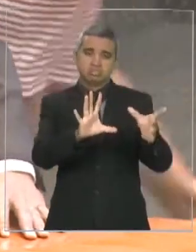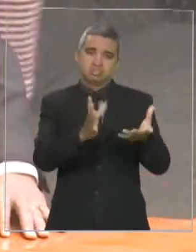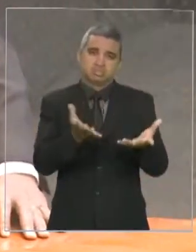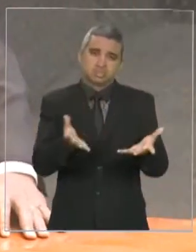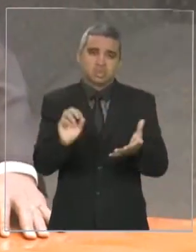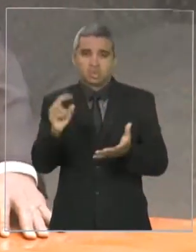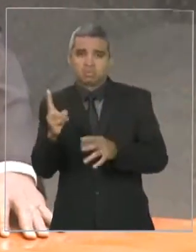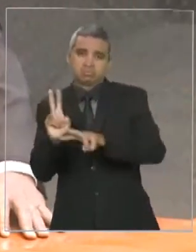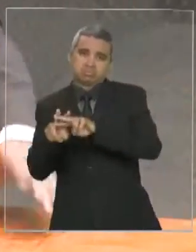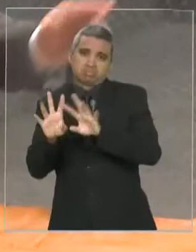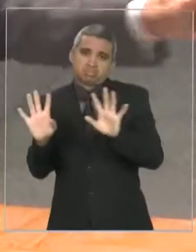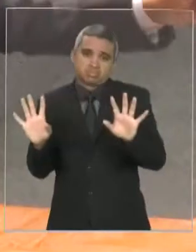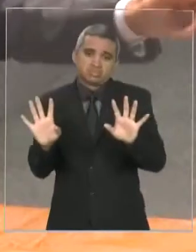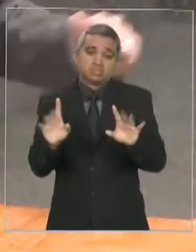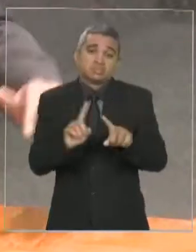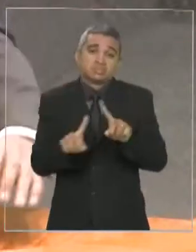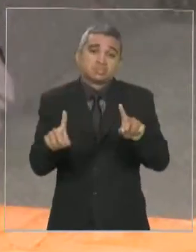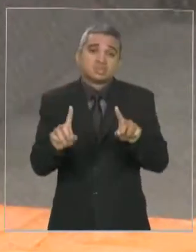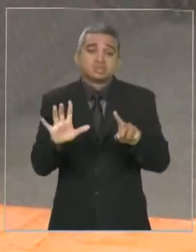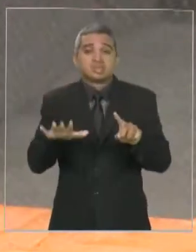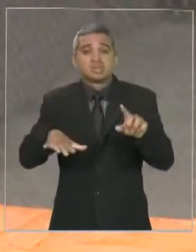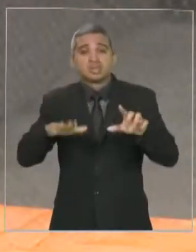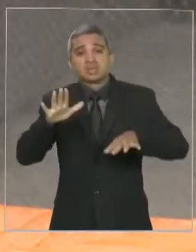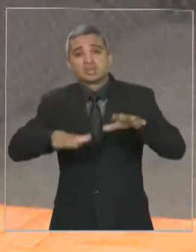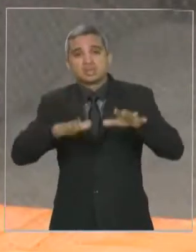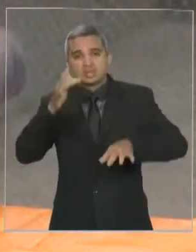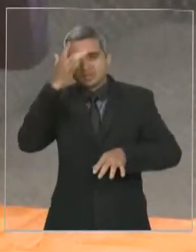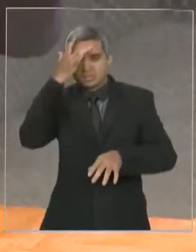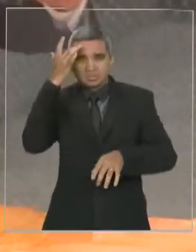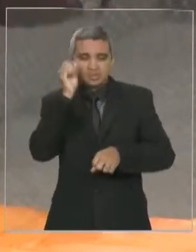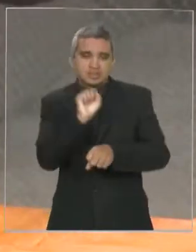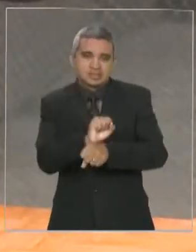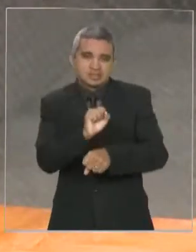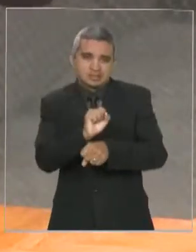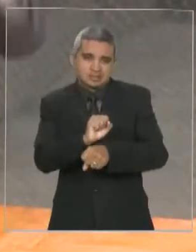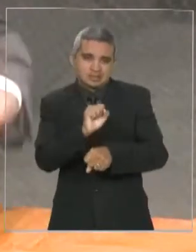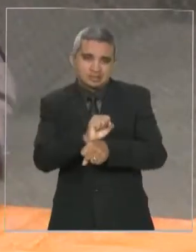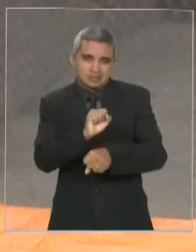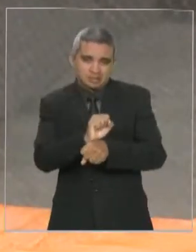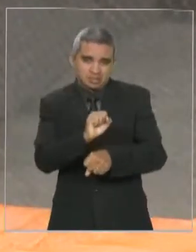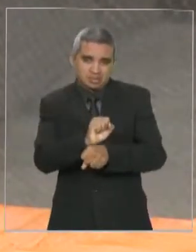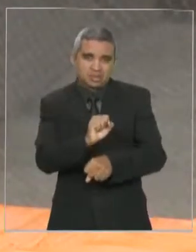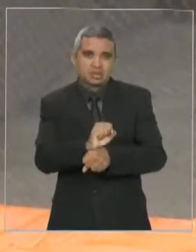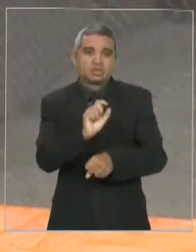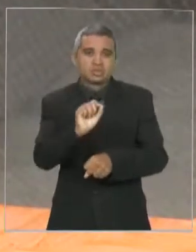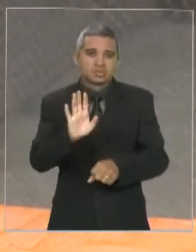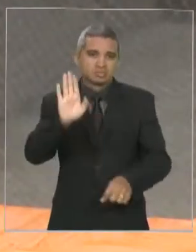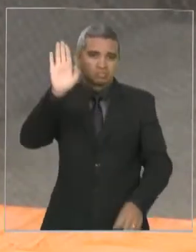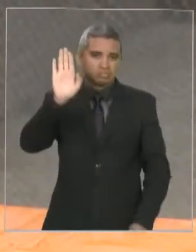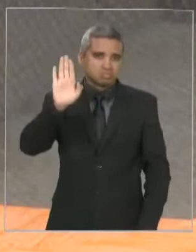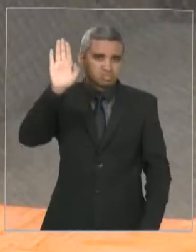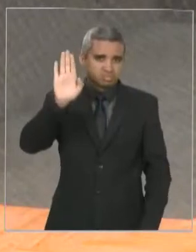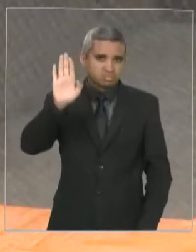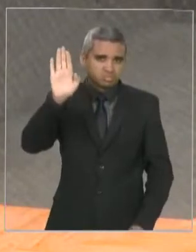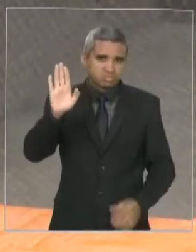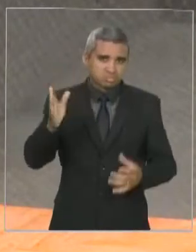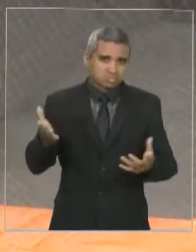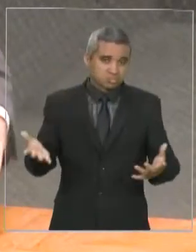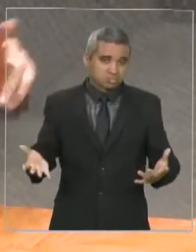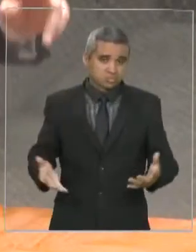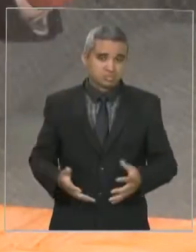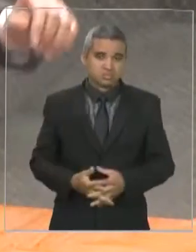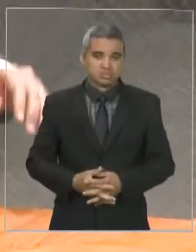a eleição para que essa sentença não impulsione mais ainda a candidatura do presidente Lula.